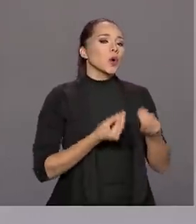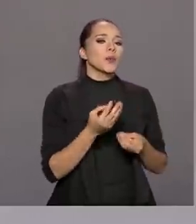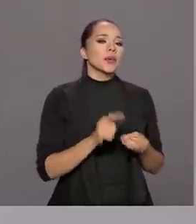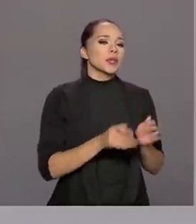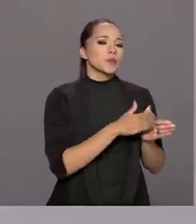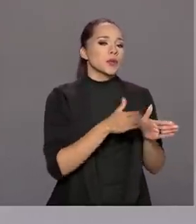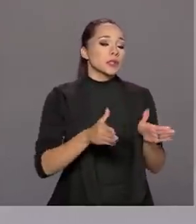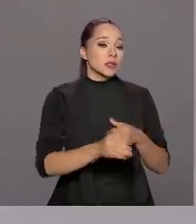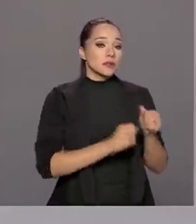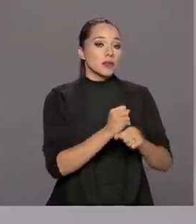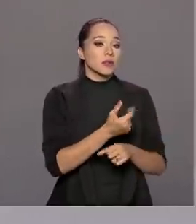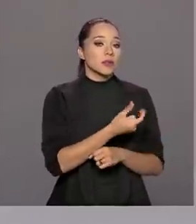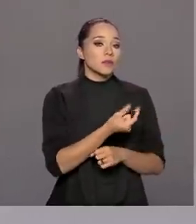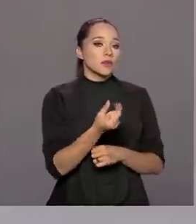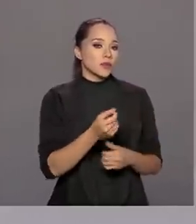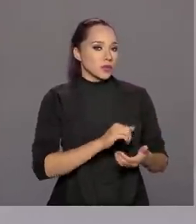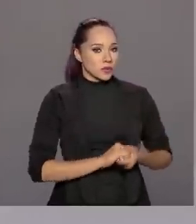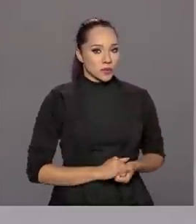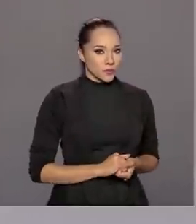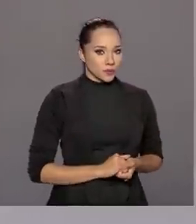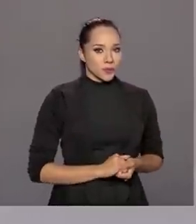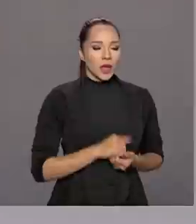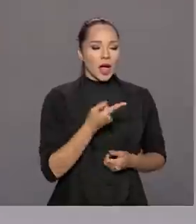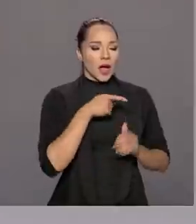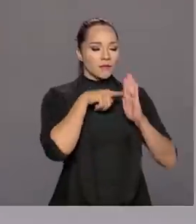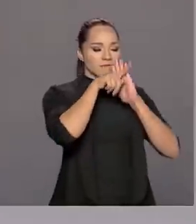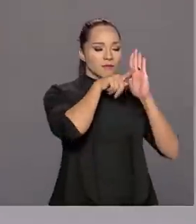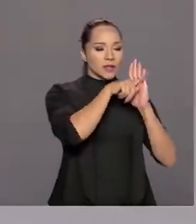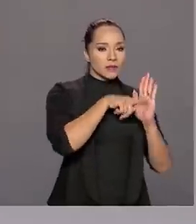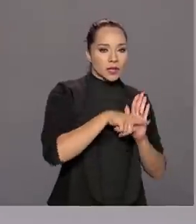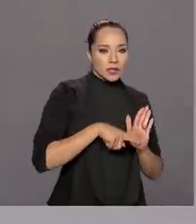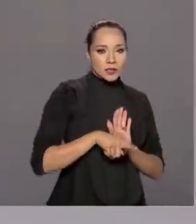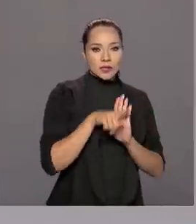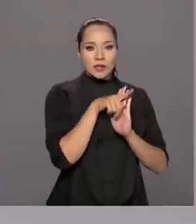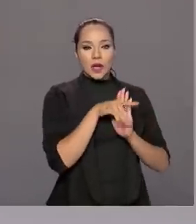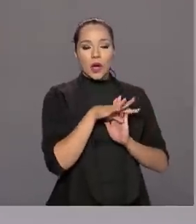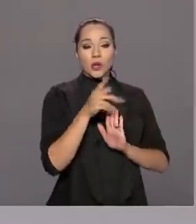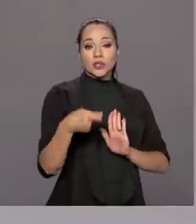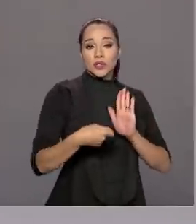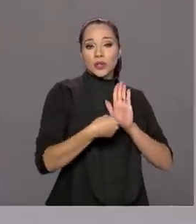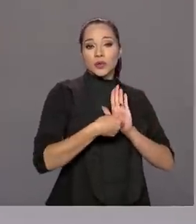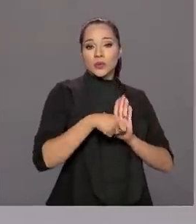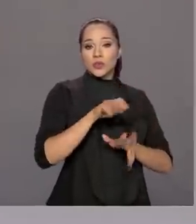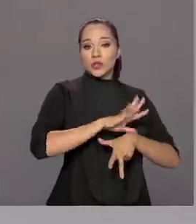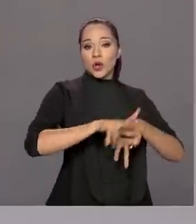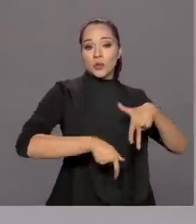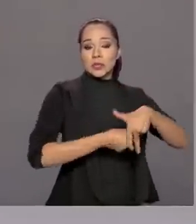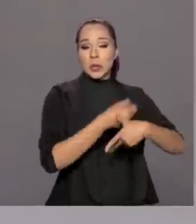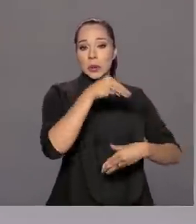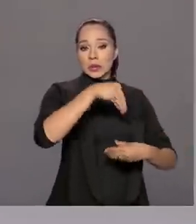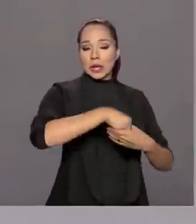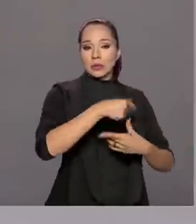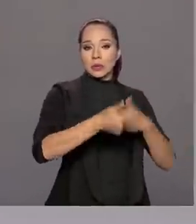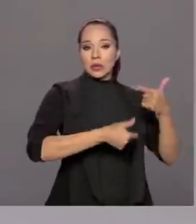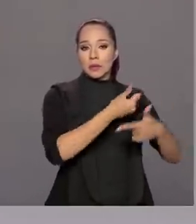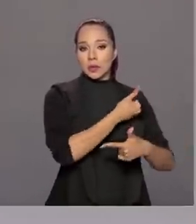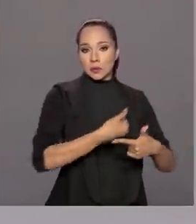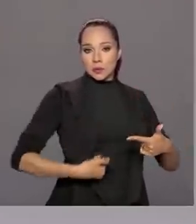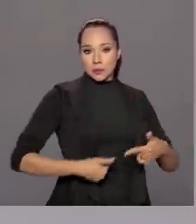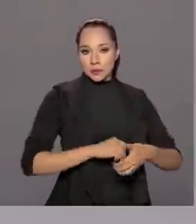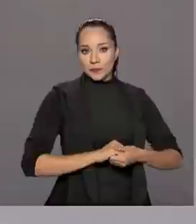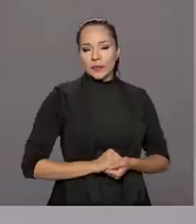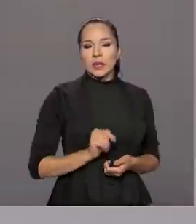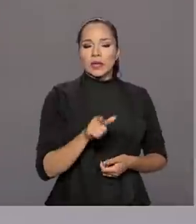processo em 2020, em relação à apuração de denúncias de corrupção dentro do serviço público e isso